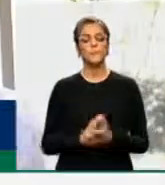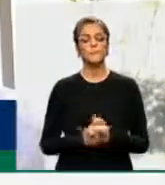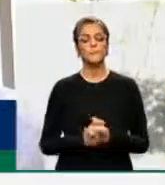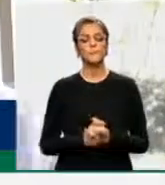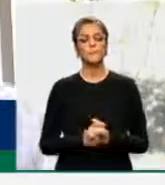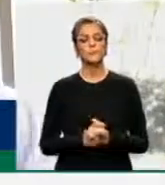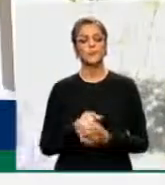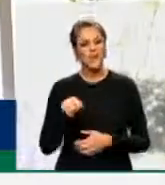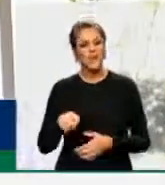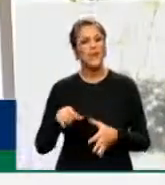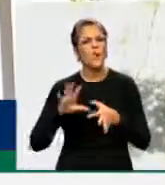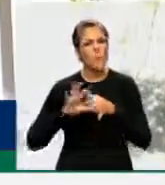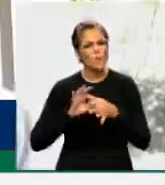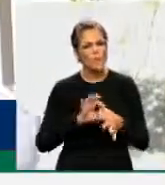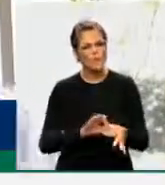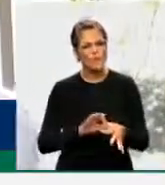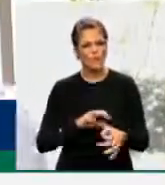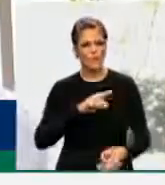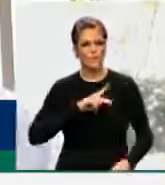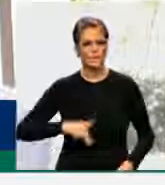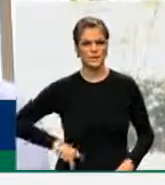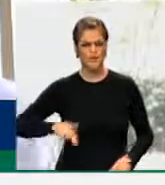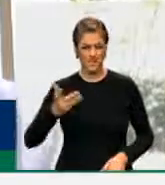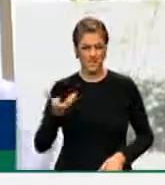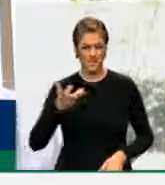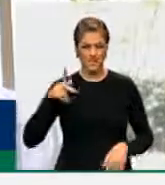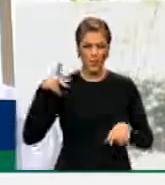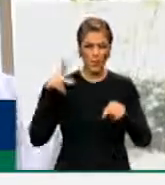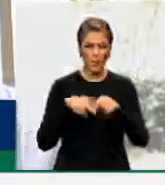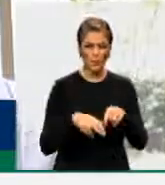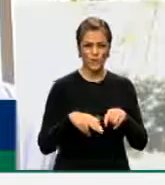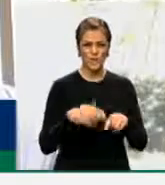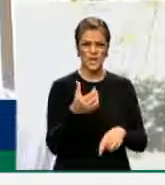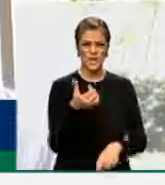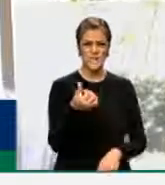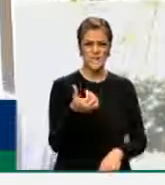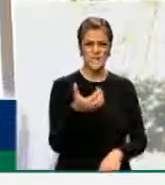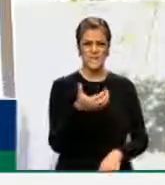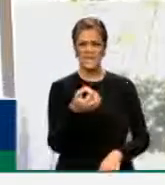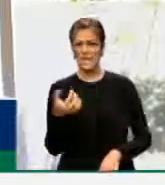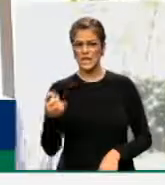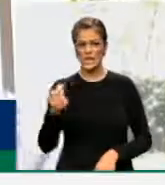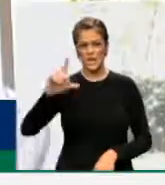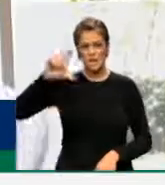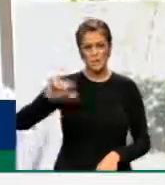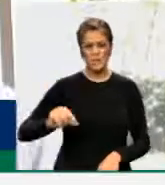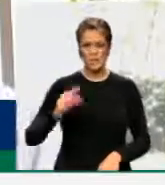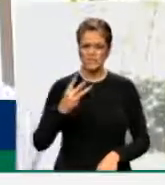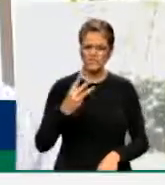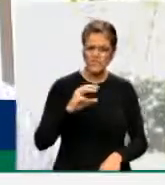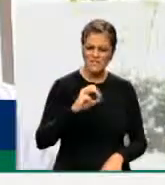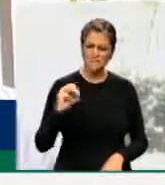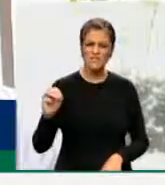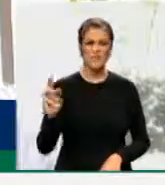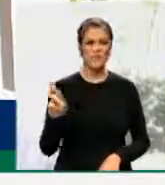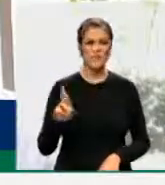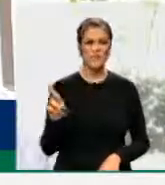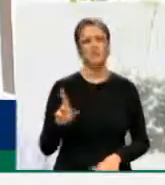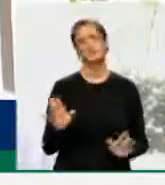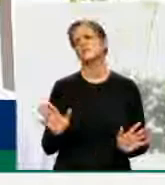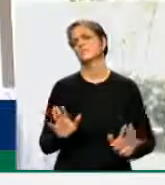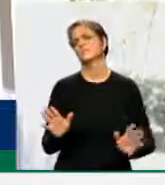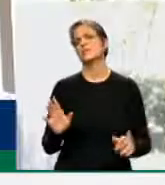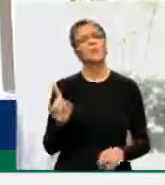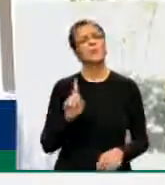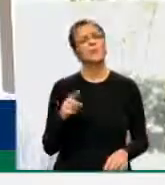benefício de 600 para 300. E é nossa vez, novamente, Sr. Presidente Luiz Miranda, é trazer de volta